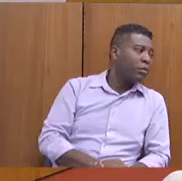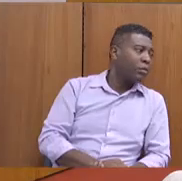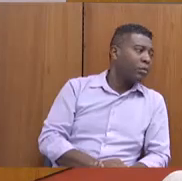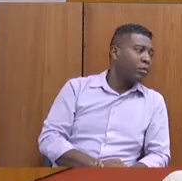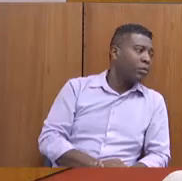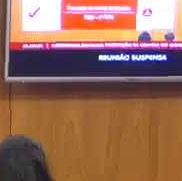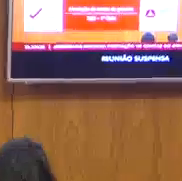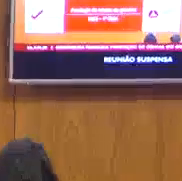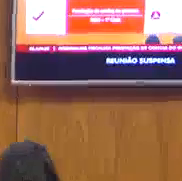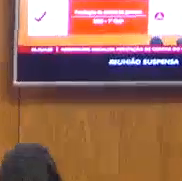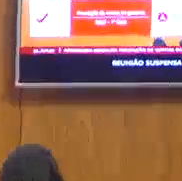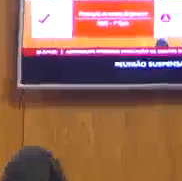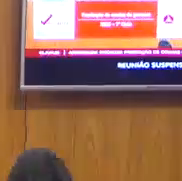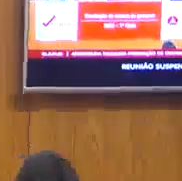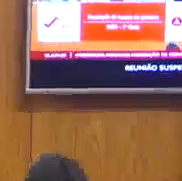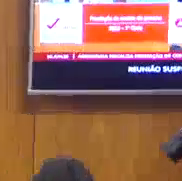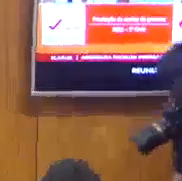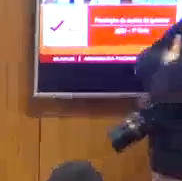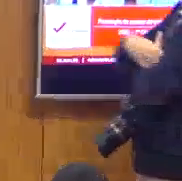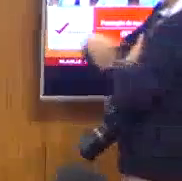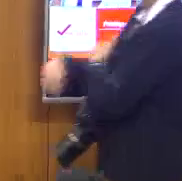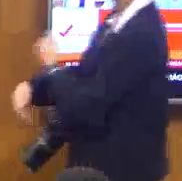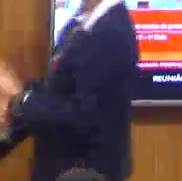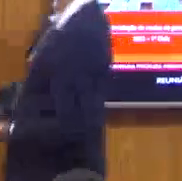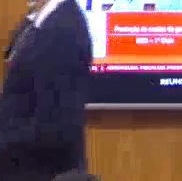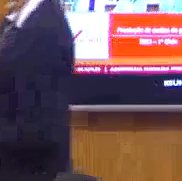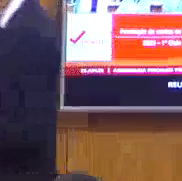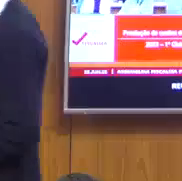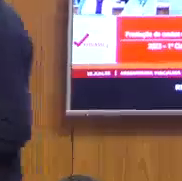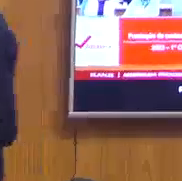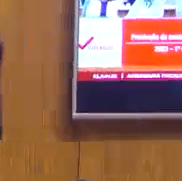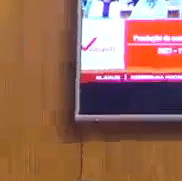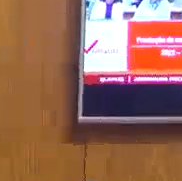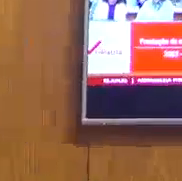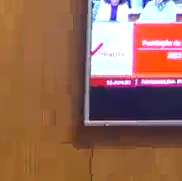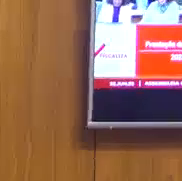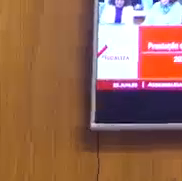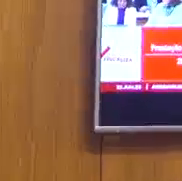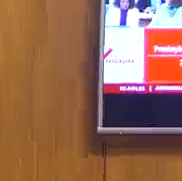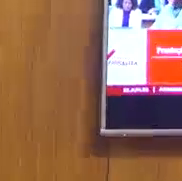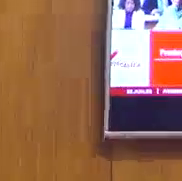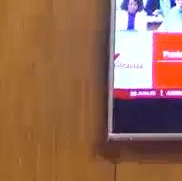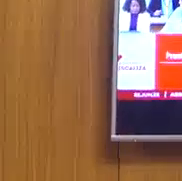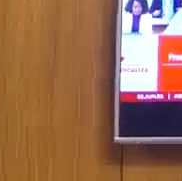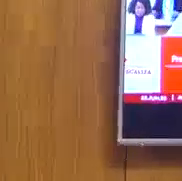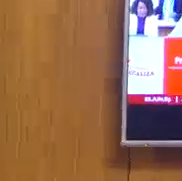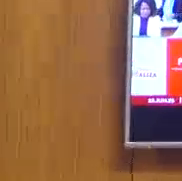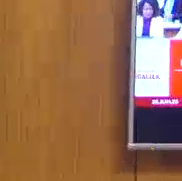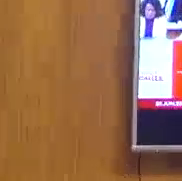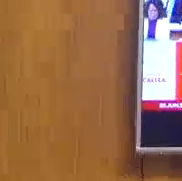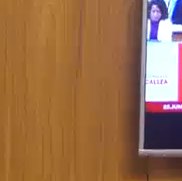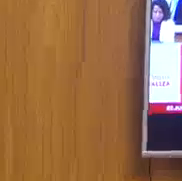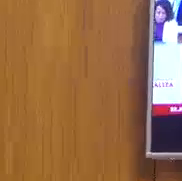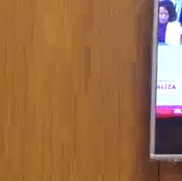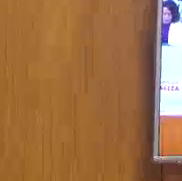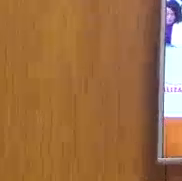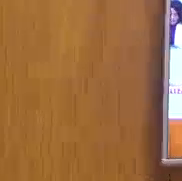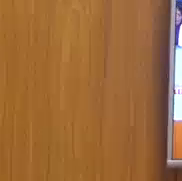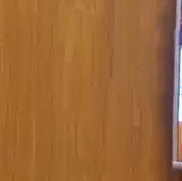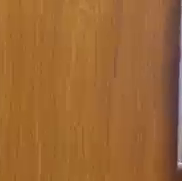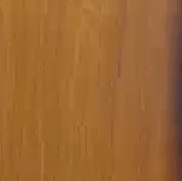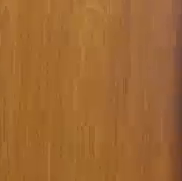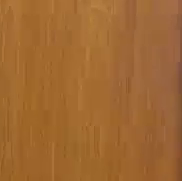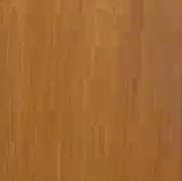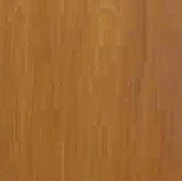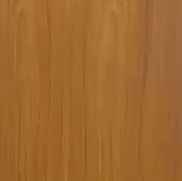Tem cinco minutos para as intervenções. Três minutos. Cinco minutos. Eu tenho